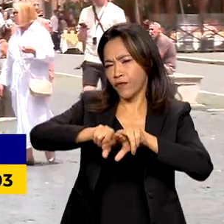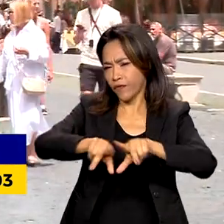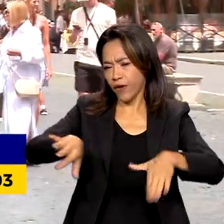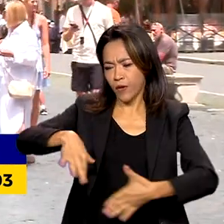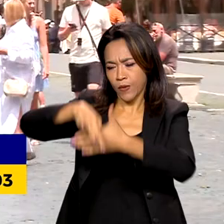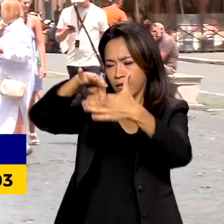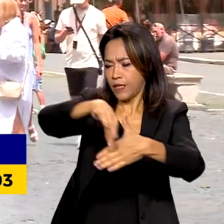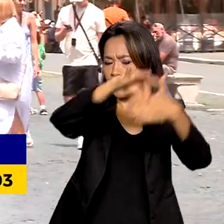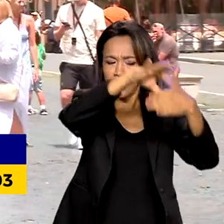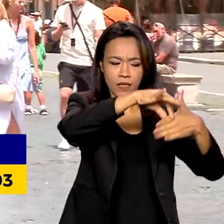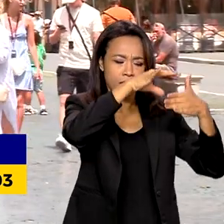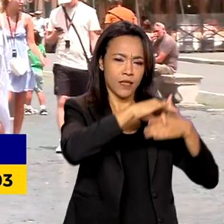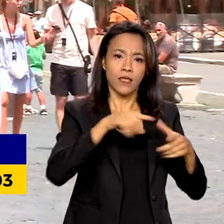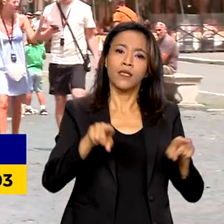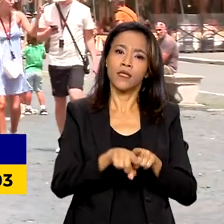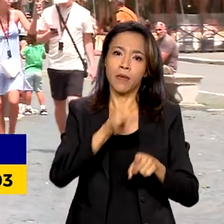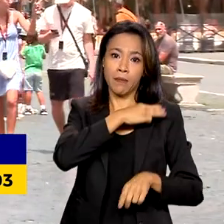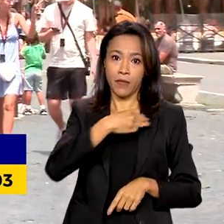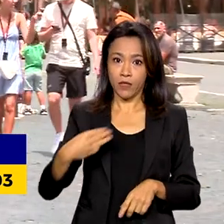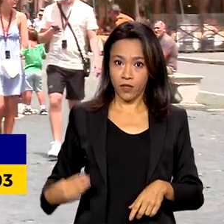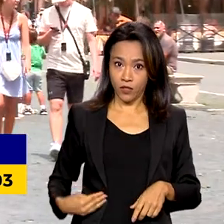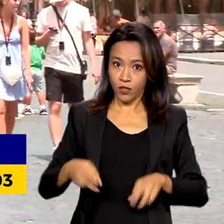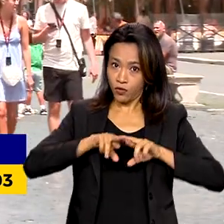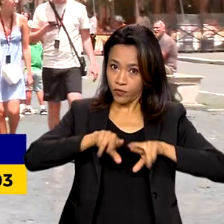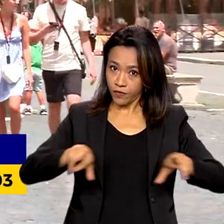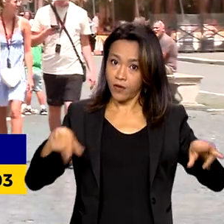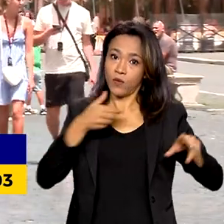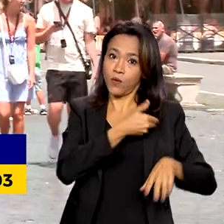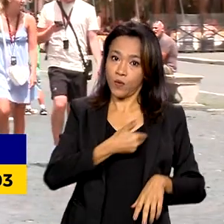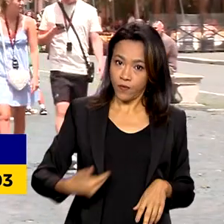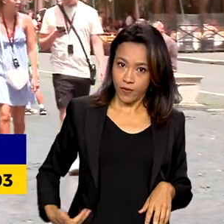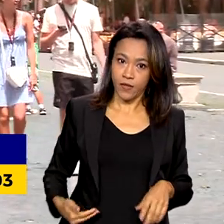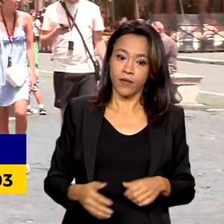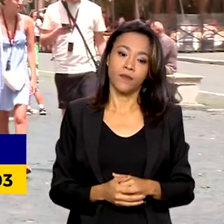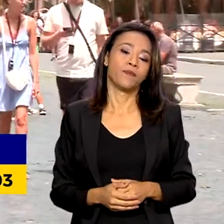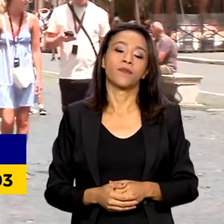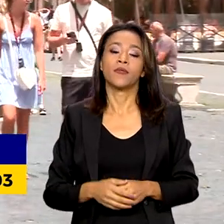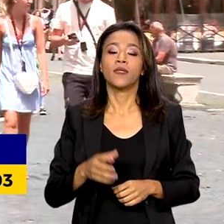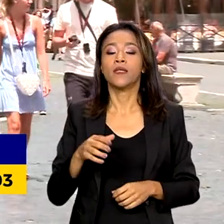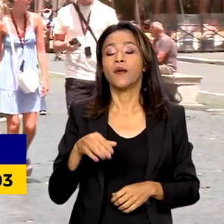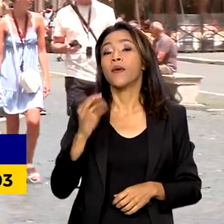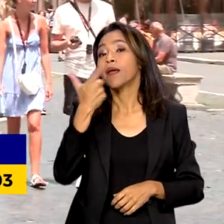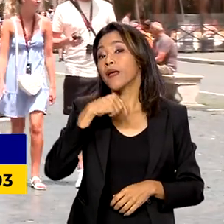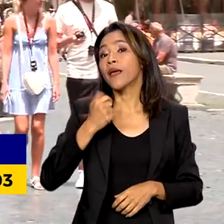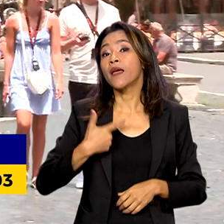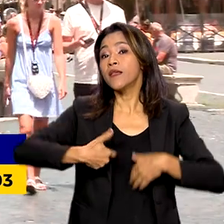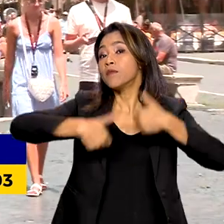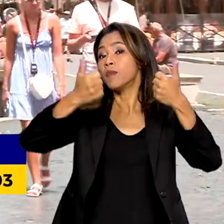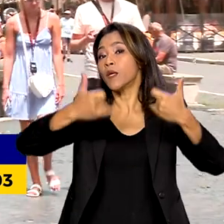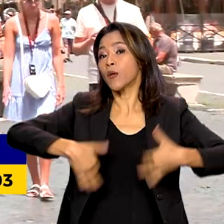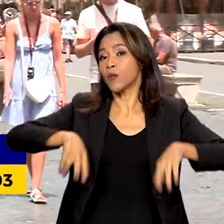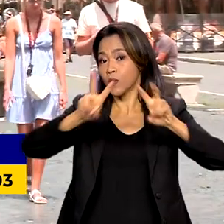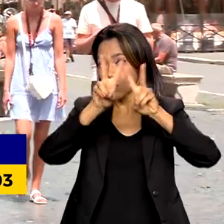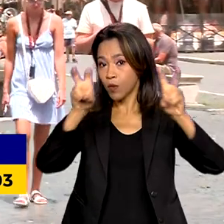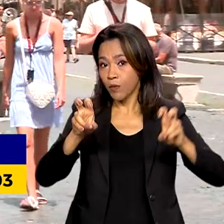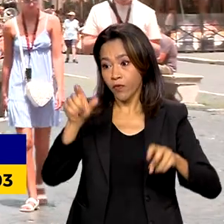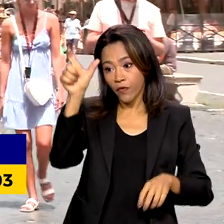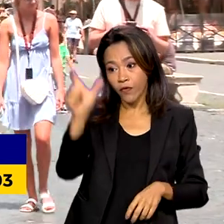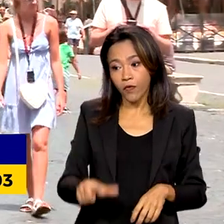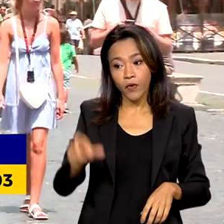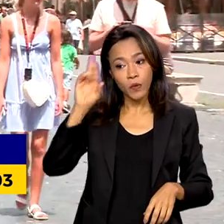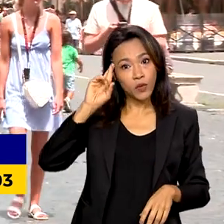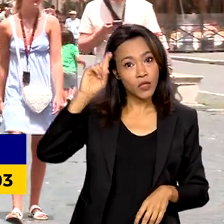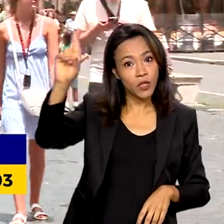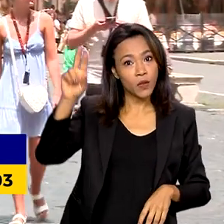Estado e ministros de governo. Então, quem falou sobre esse assunto foi o diretor do Departamento de